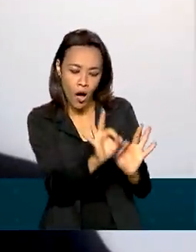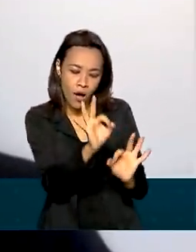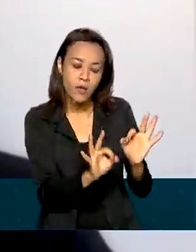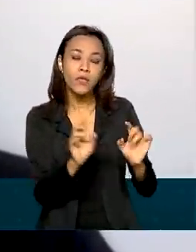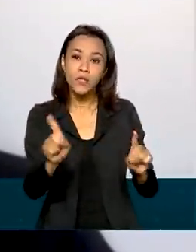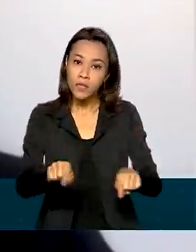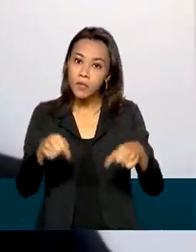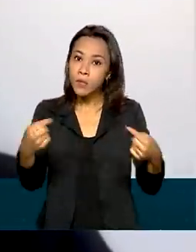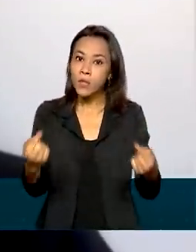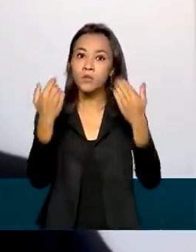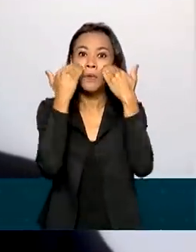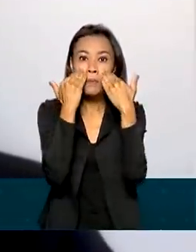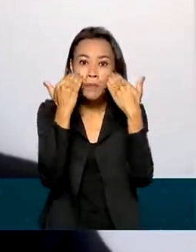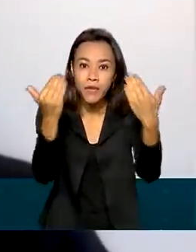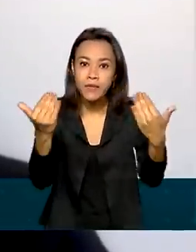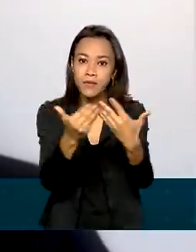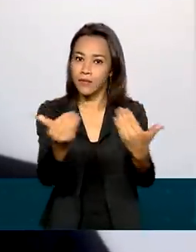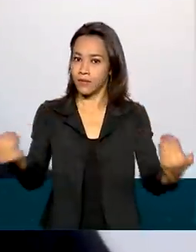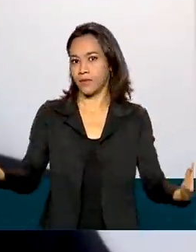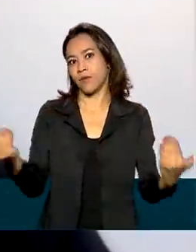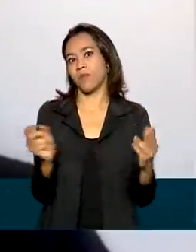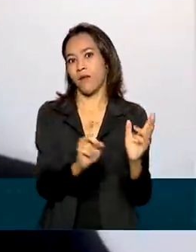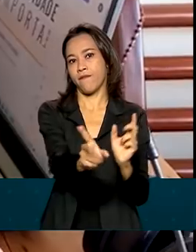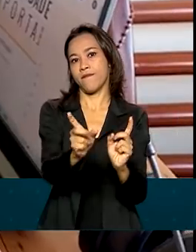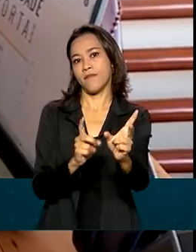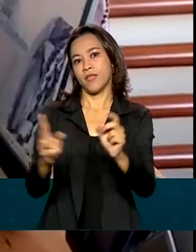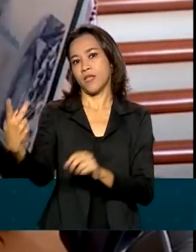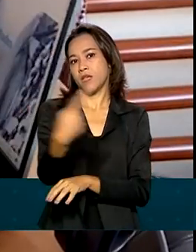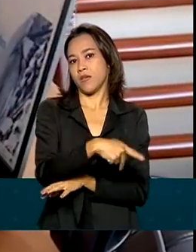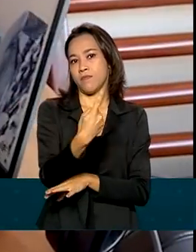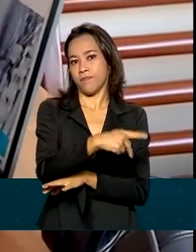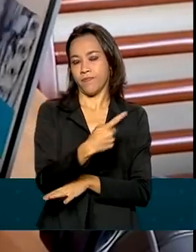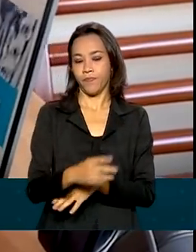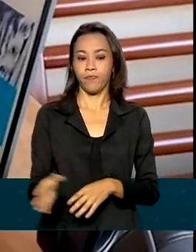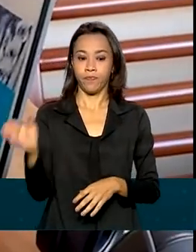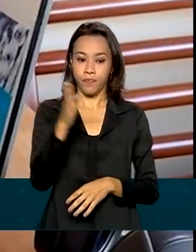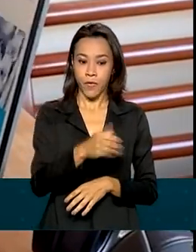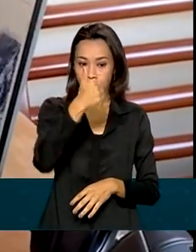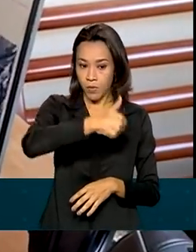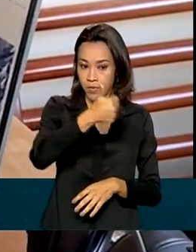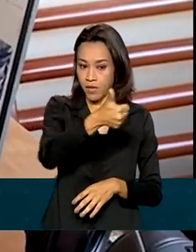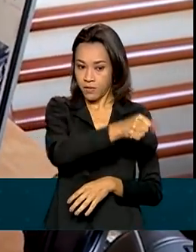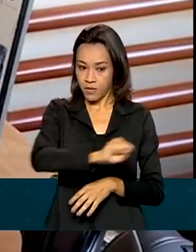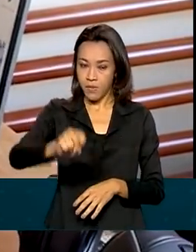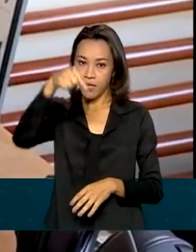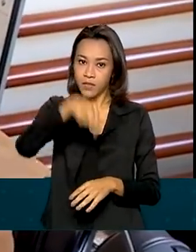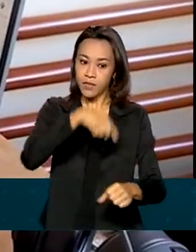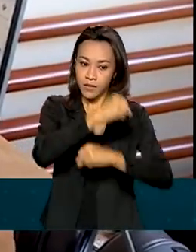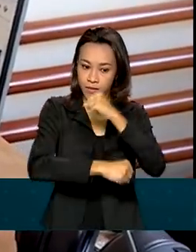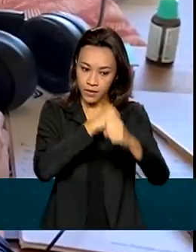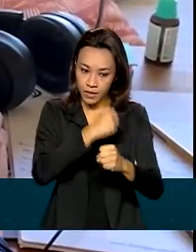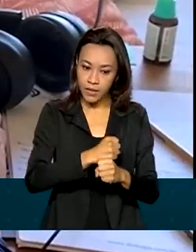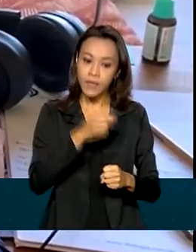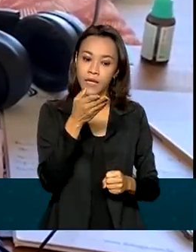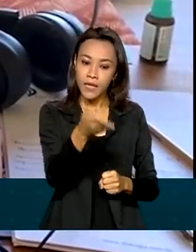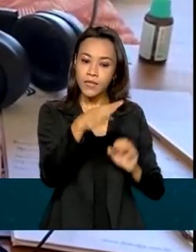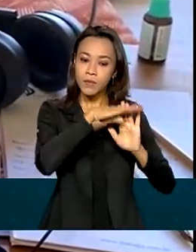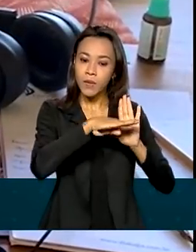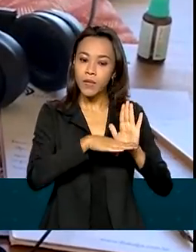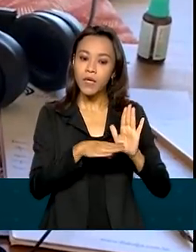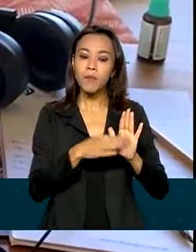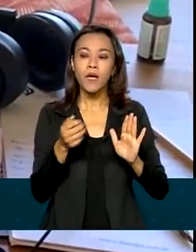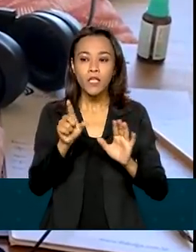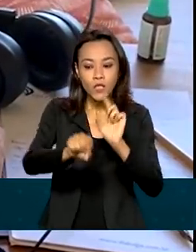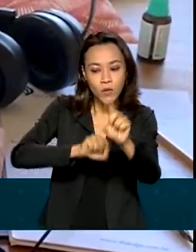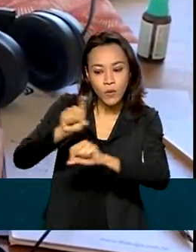apresentação, um pitch de venda do seu negócio. No primeiro semestre deste ano, o Ideias contemplou 153